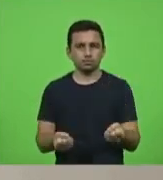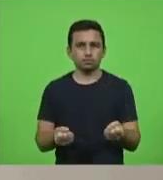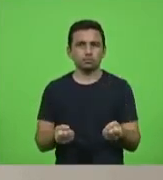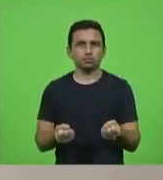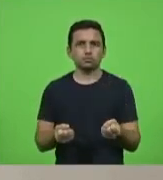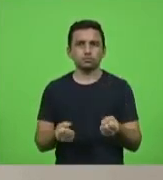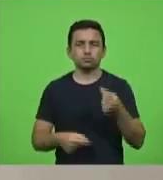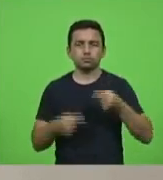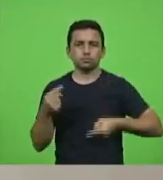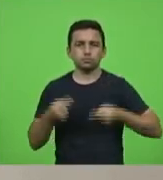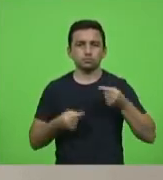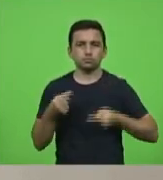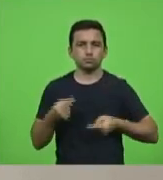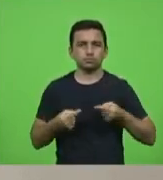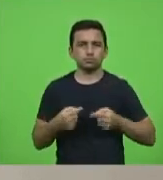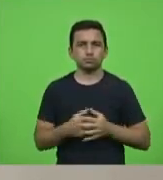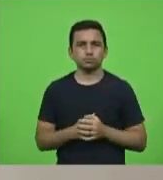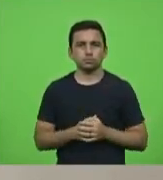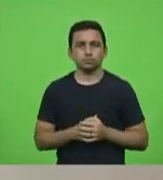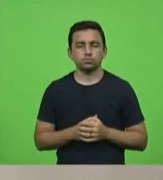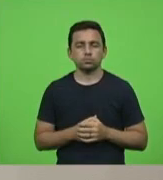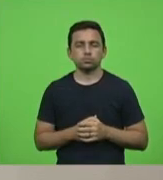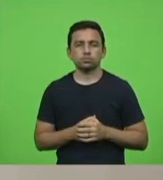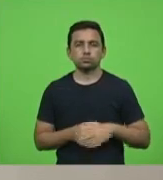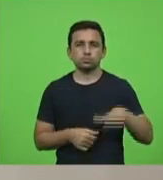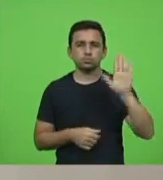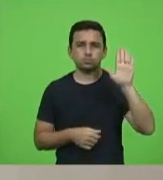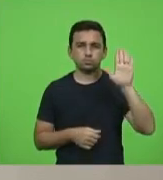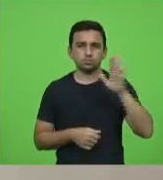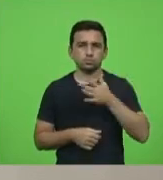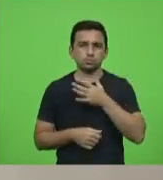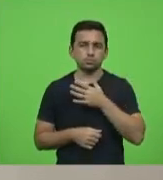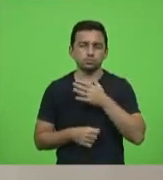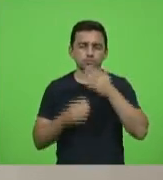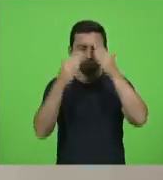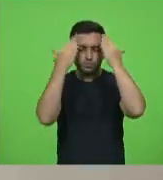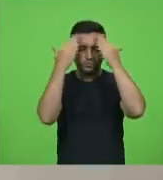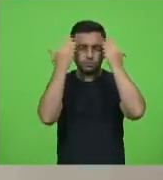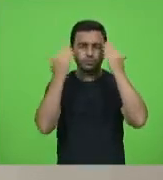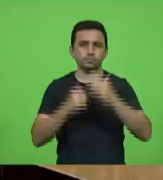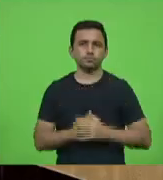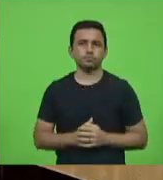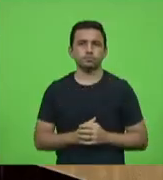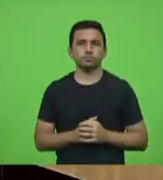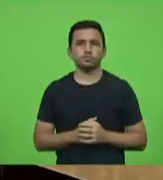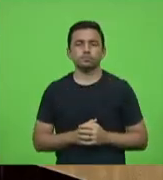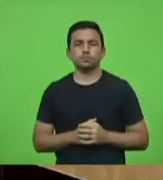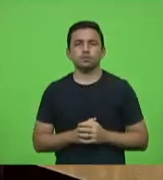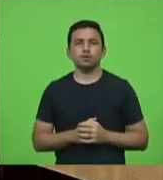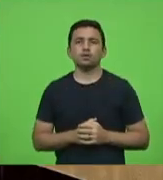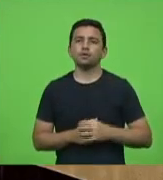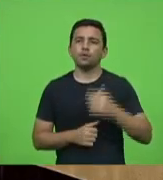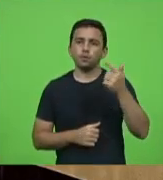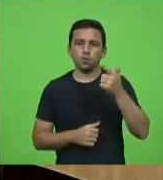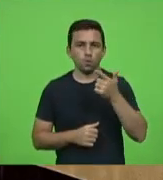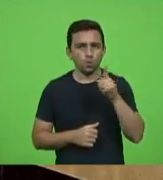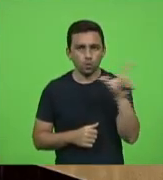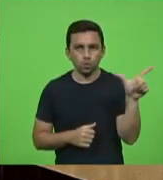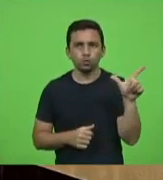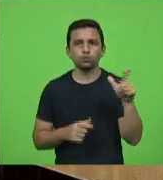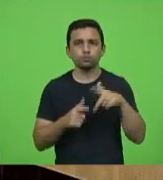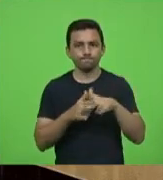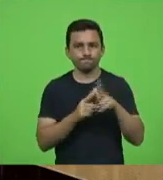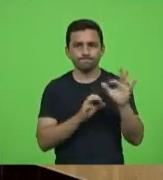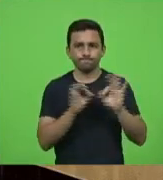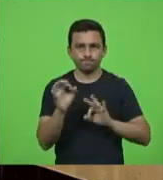discussão a palavra do governo deputado José Milton Schaefer é uma outra ferramenta o projeto